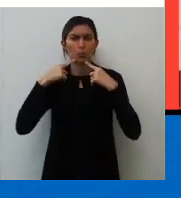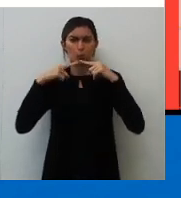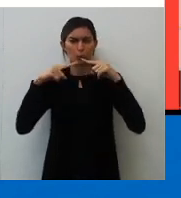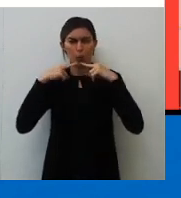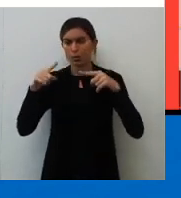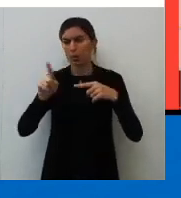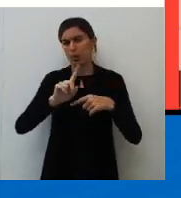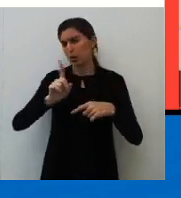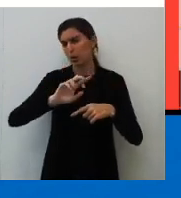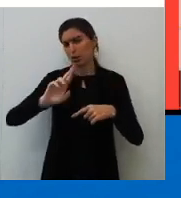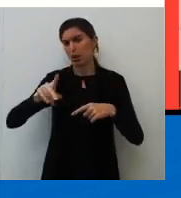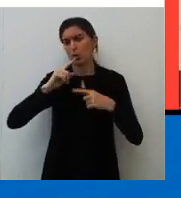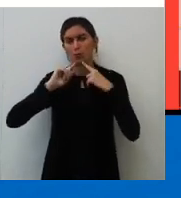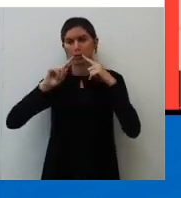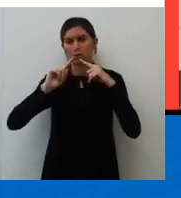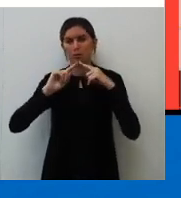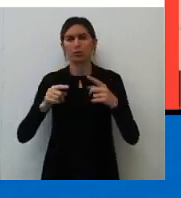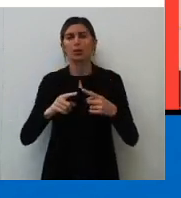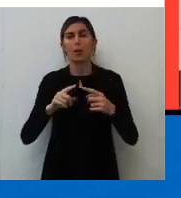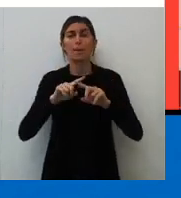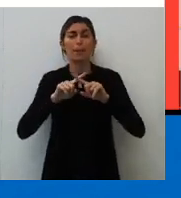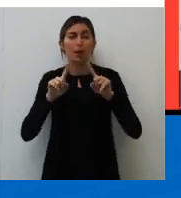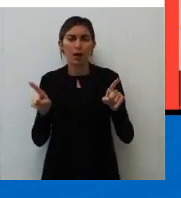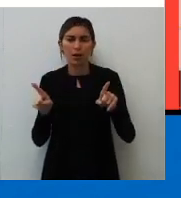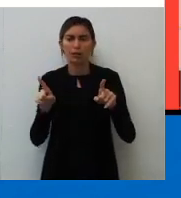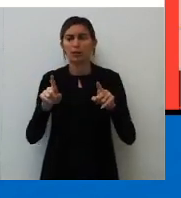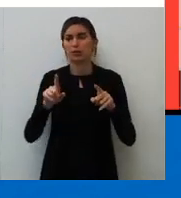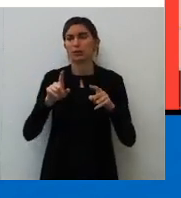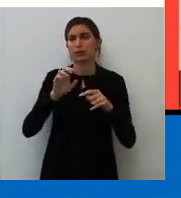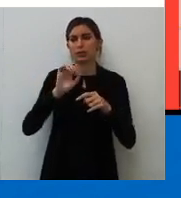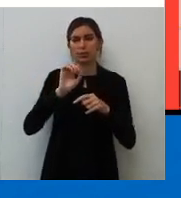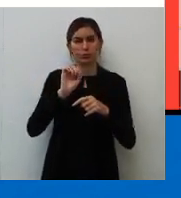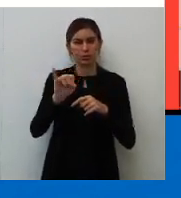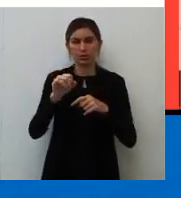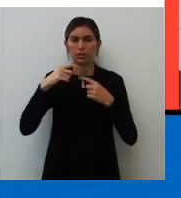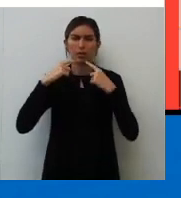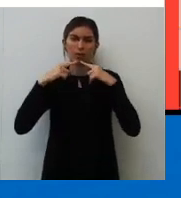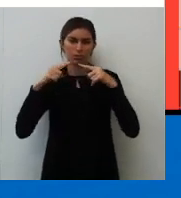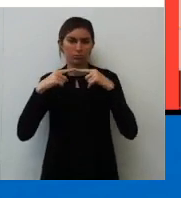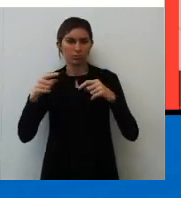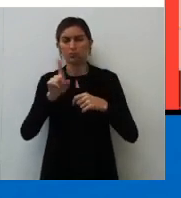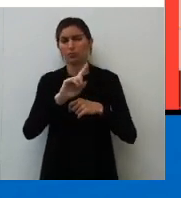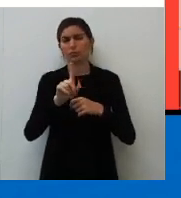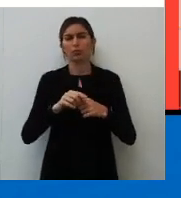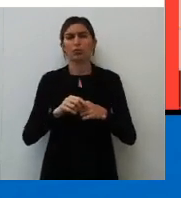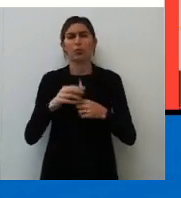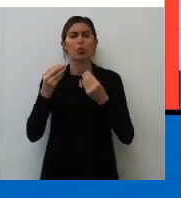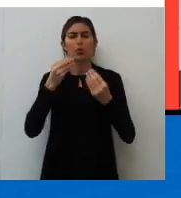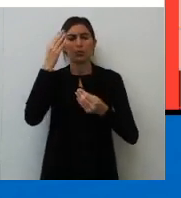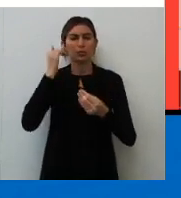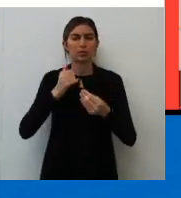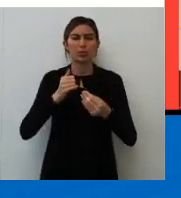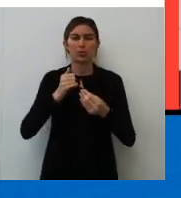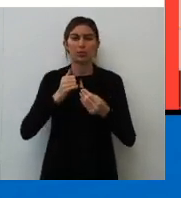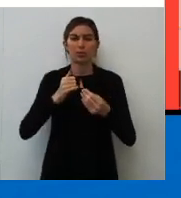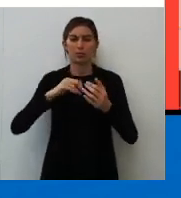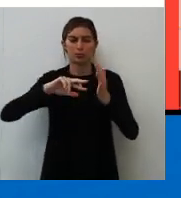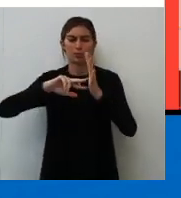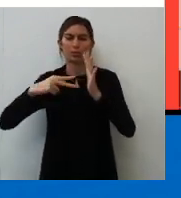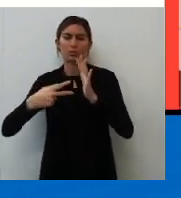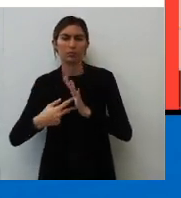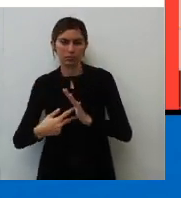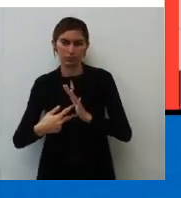queixam. Então, sofrem duas privações, porém, não se queixam. Percebe, Luiz? Como é eu vou saber disso? Através do sentido.